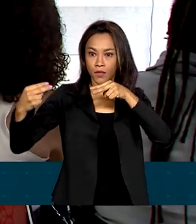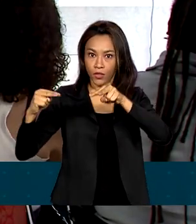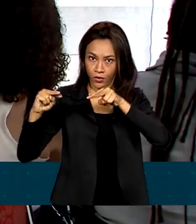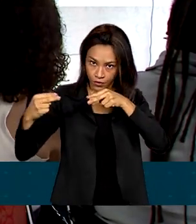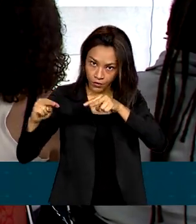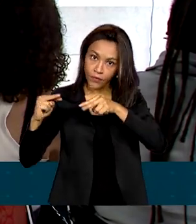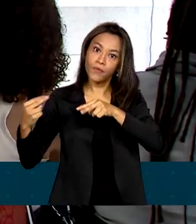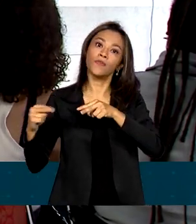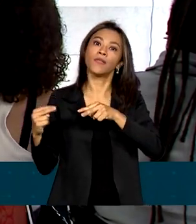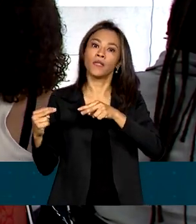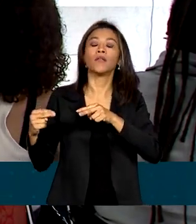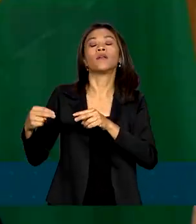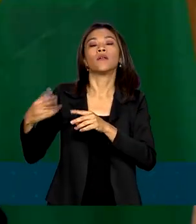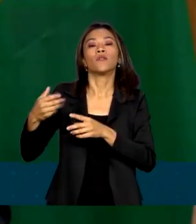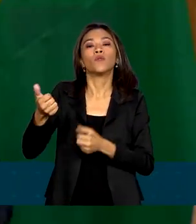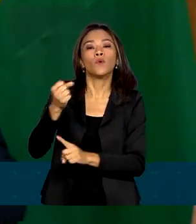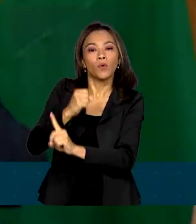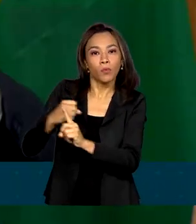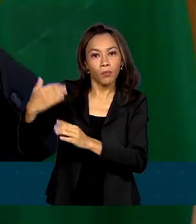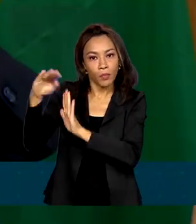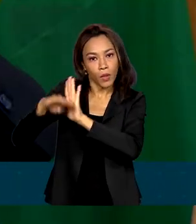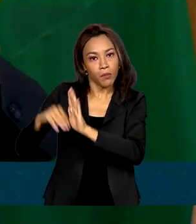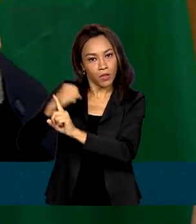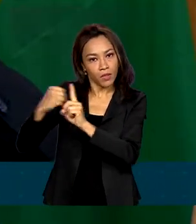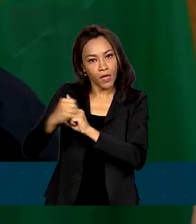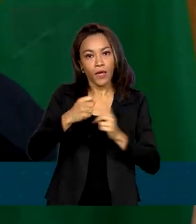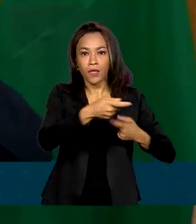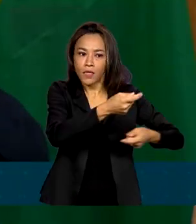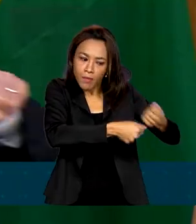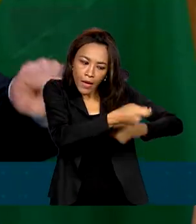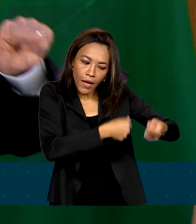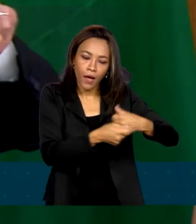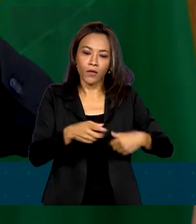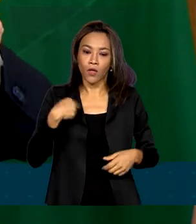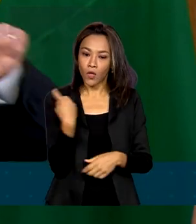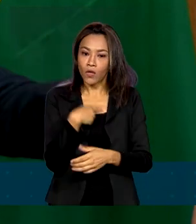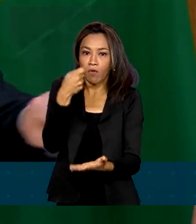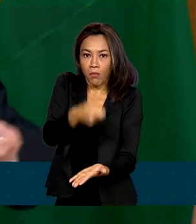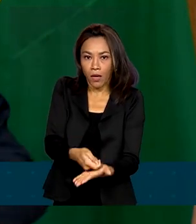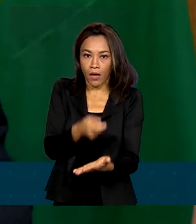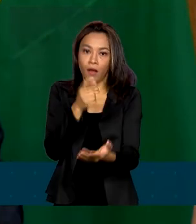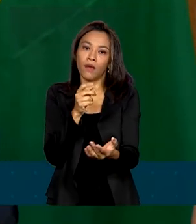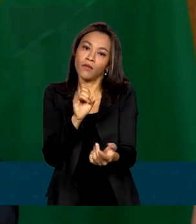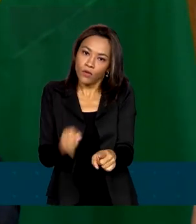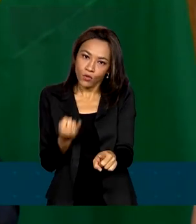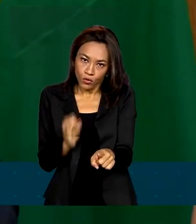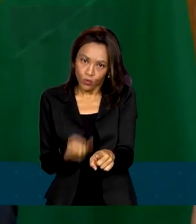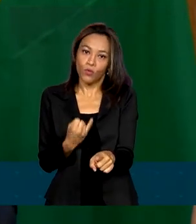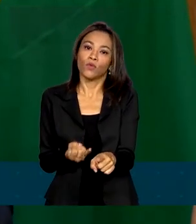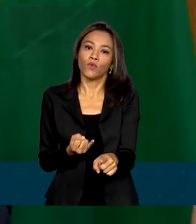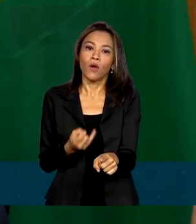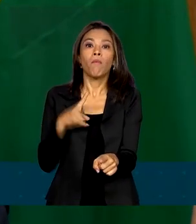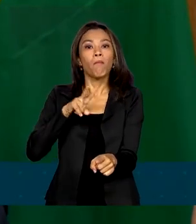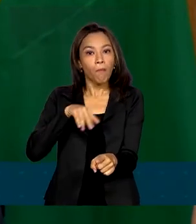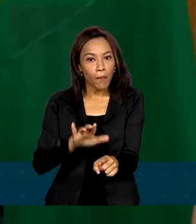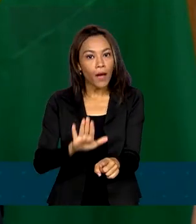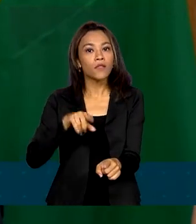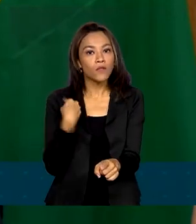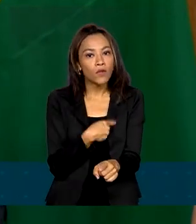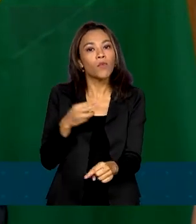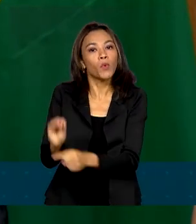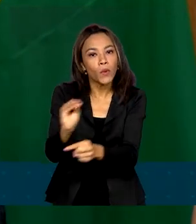reforço dos programas sociais. No meu governo, a gente vai pagar a taxa de juros, porque nós somos responsáveis, mas nós vamos cuidar do povo pobre.